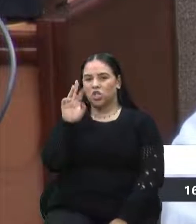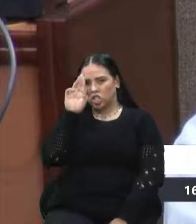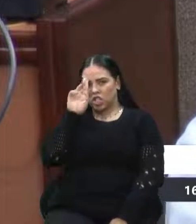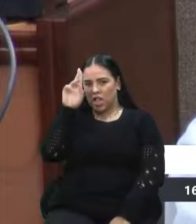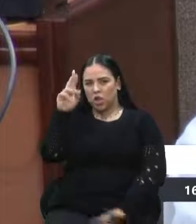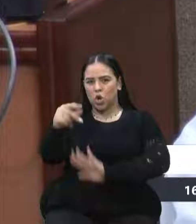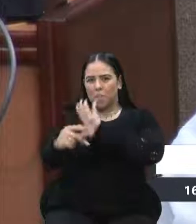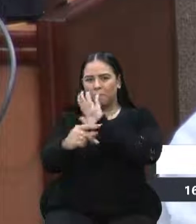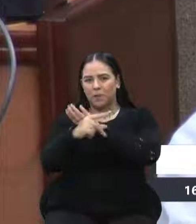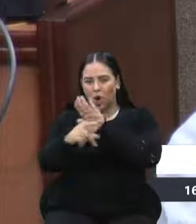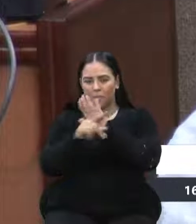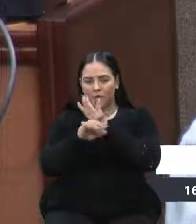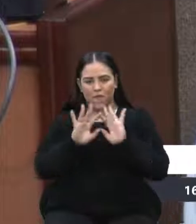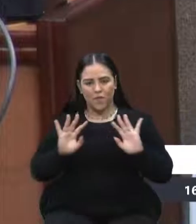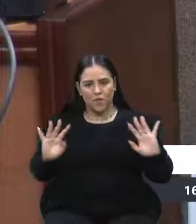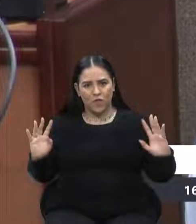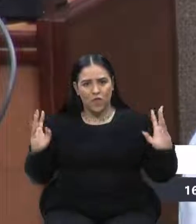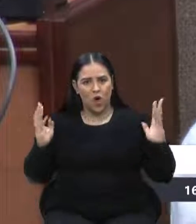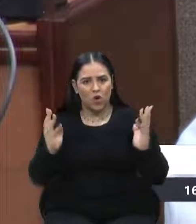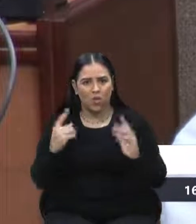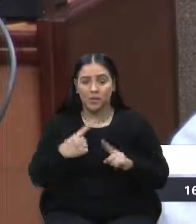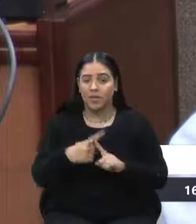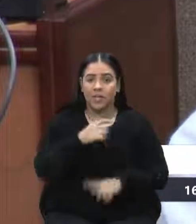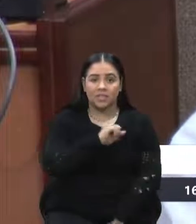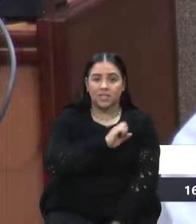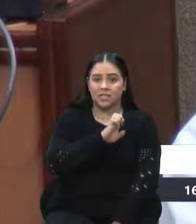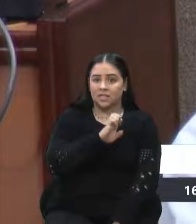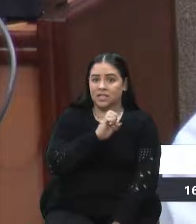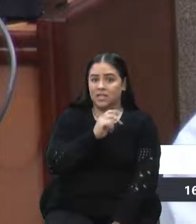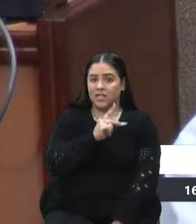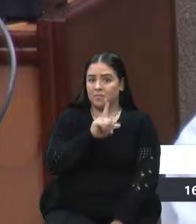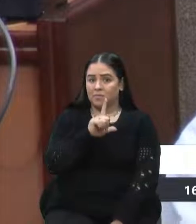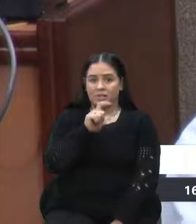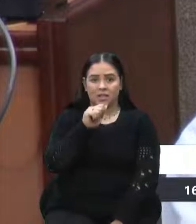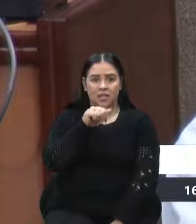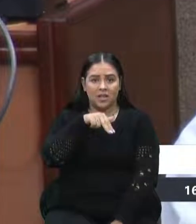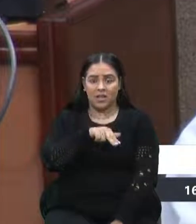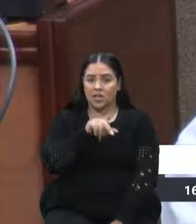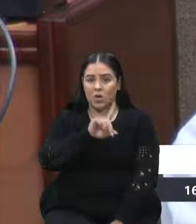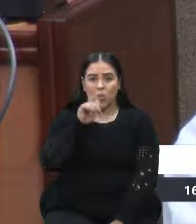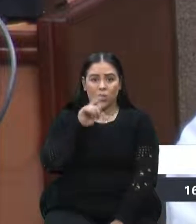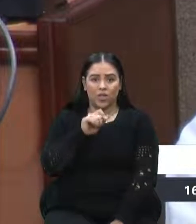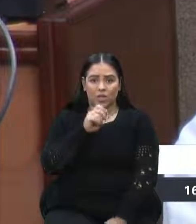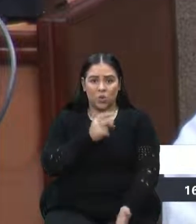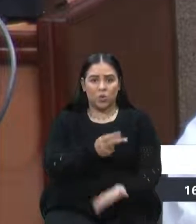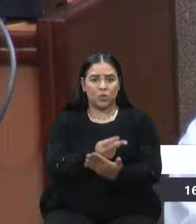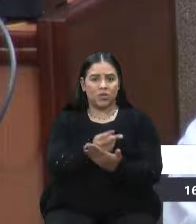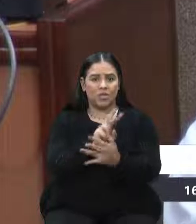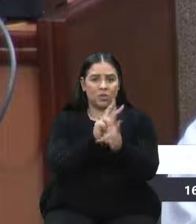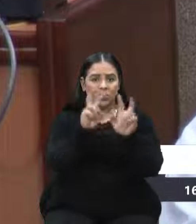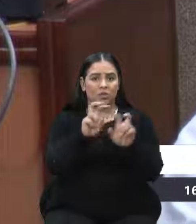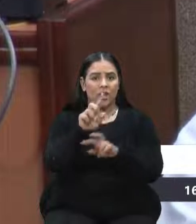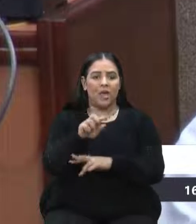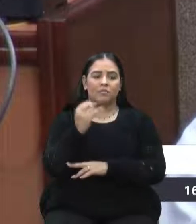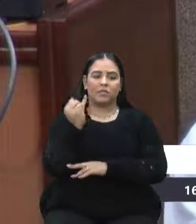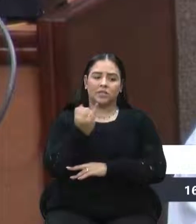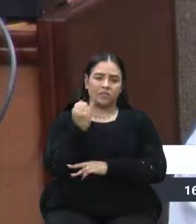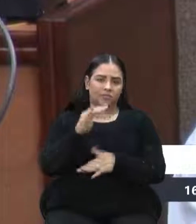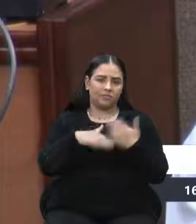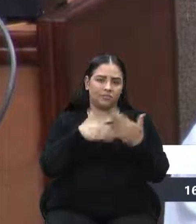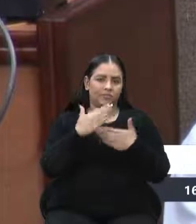CEPLAN ali, infelizmente, não decola com esse assunto, que é extremamente importante para o desenvolvimento